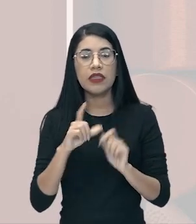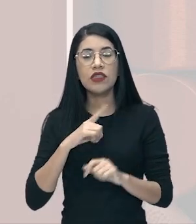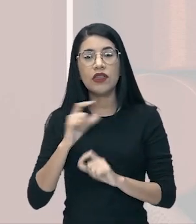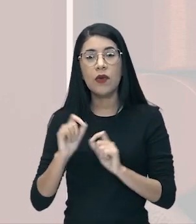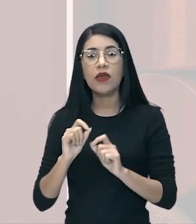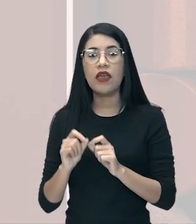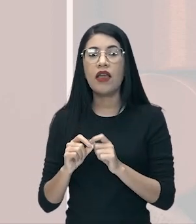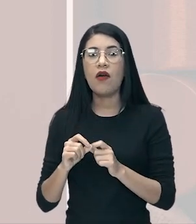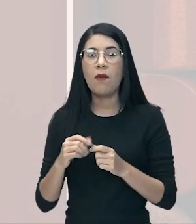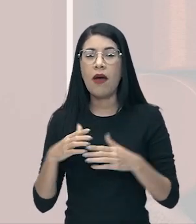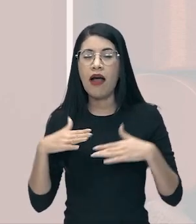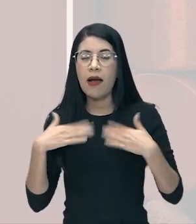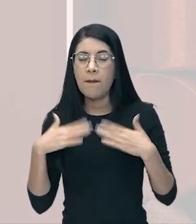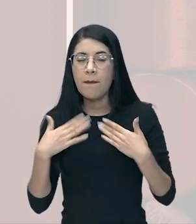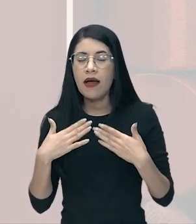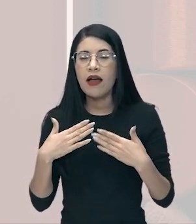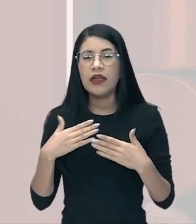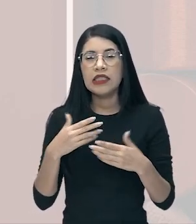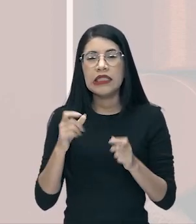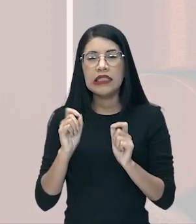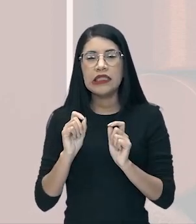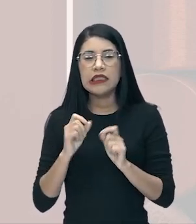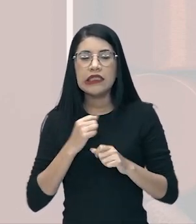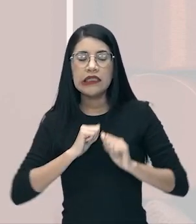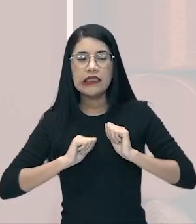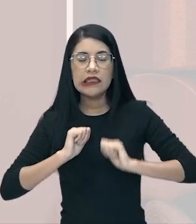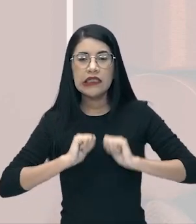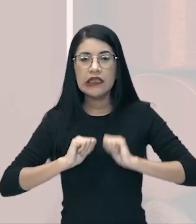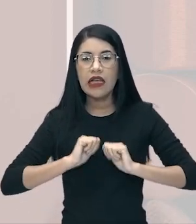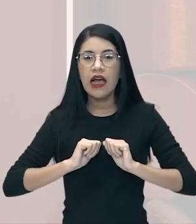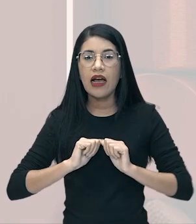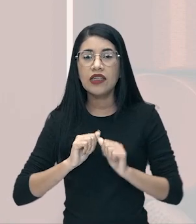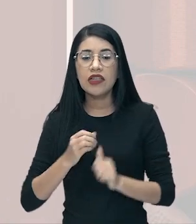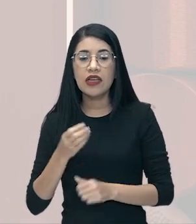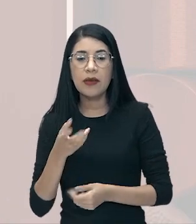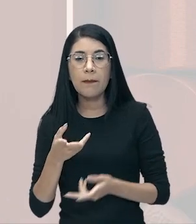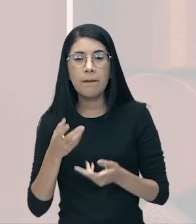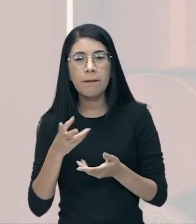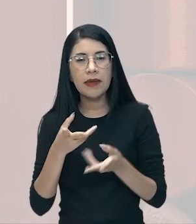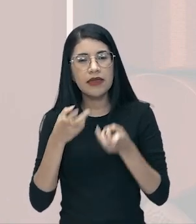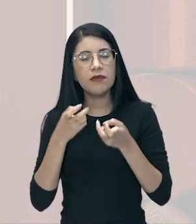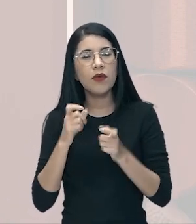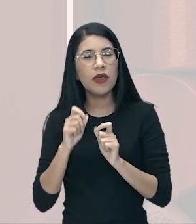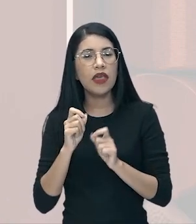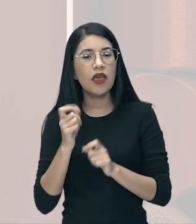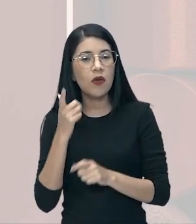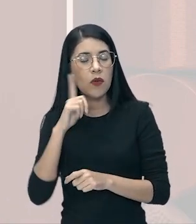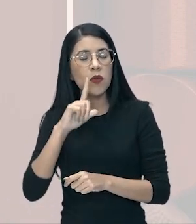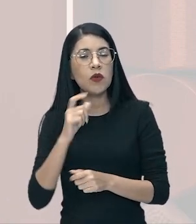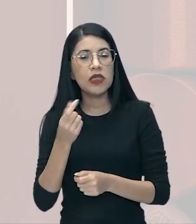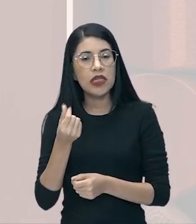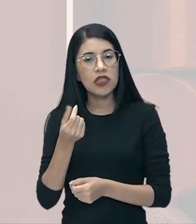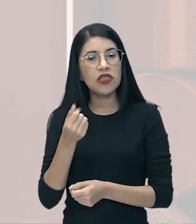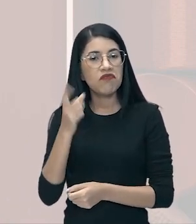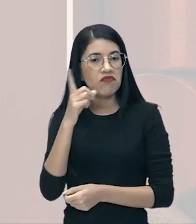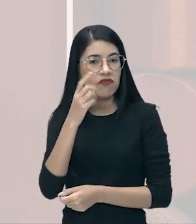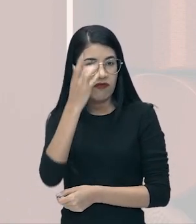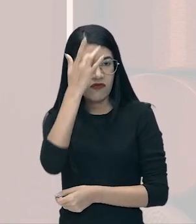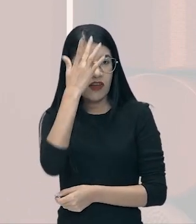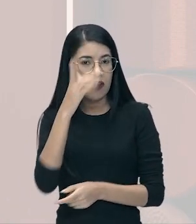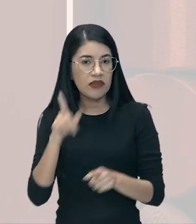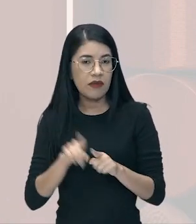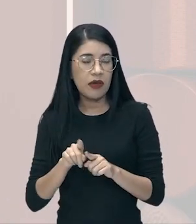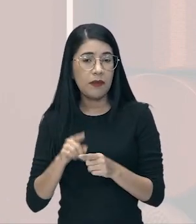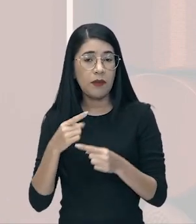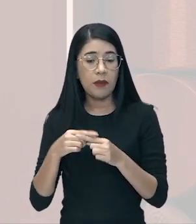euforia econômica, era um jeito que os americanos viam fácil de ganhar dinheiro. Até porque eles sabiam que as empresas